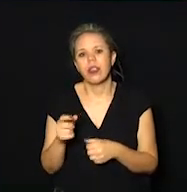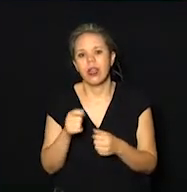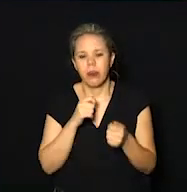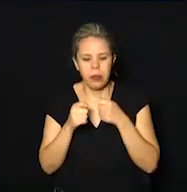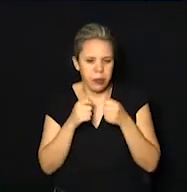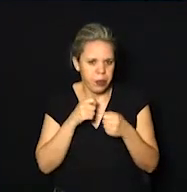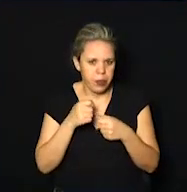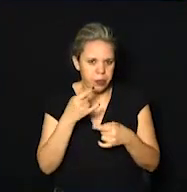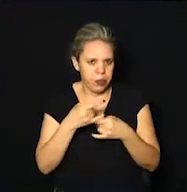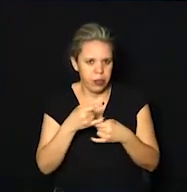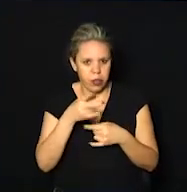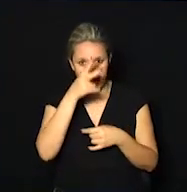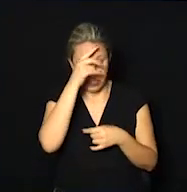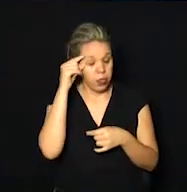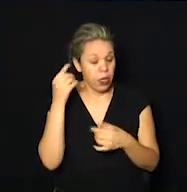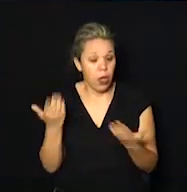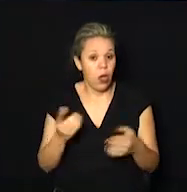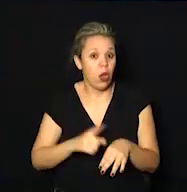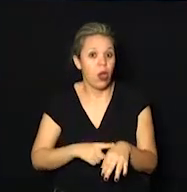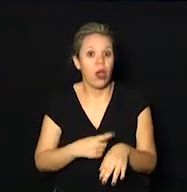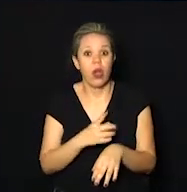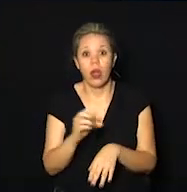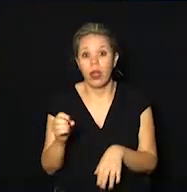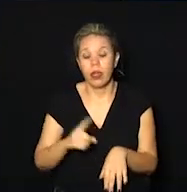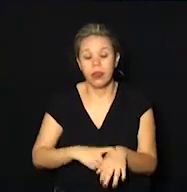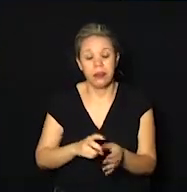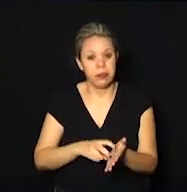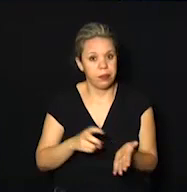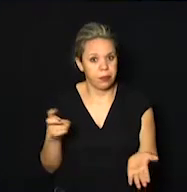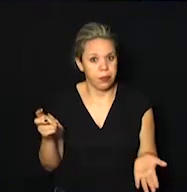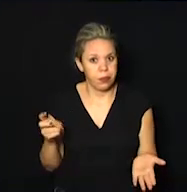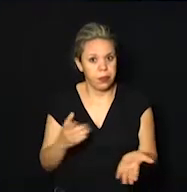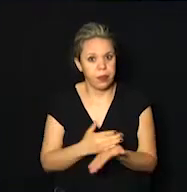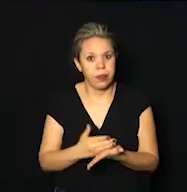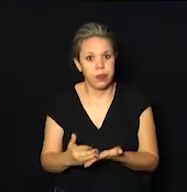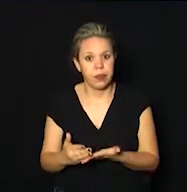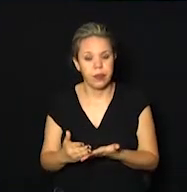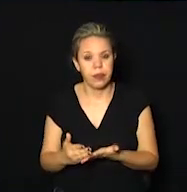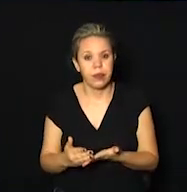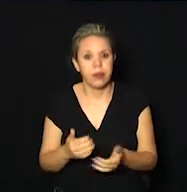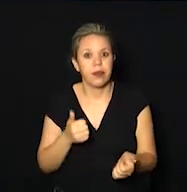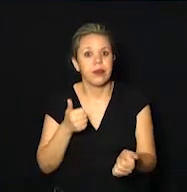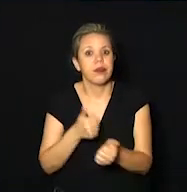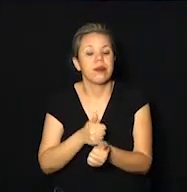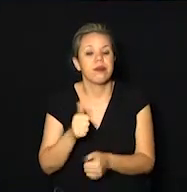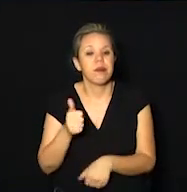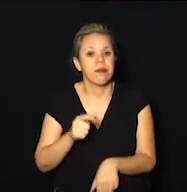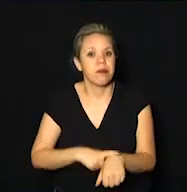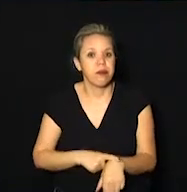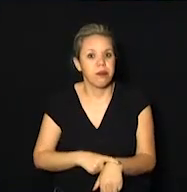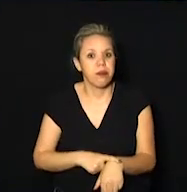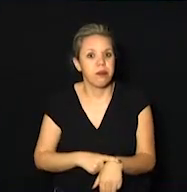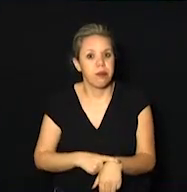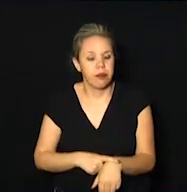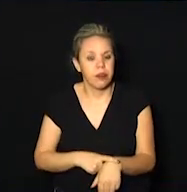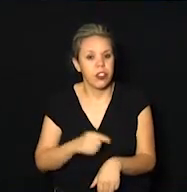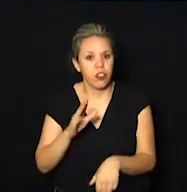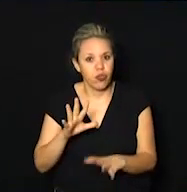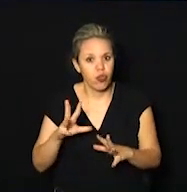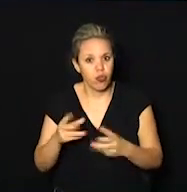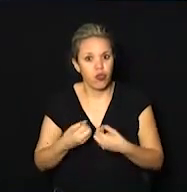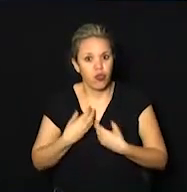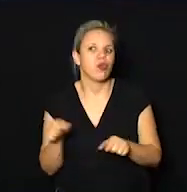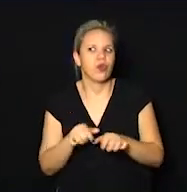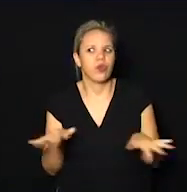Donizete, que acabou agora, né? Às 10 horas da manhã. Começou às 10, terminou pertinho das 11 horas. Então, já, já, todas as